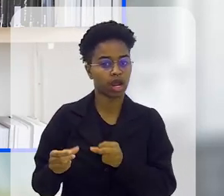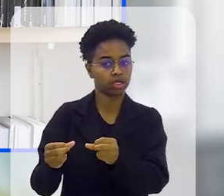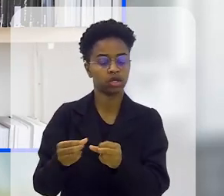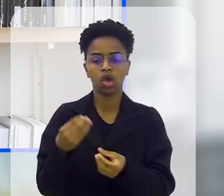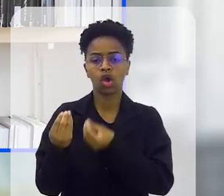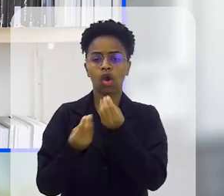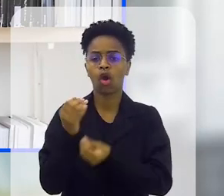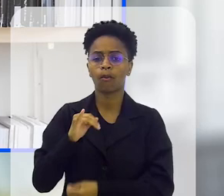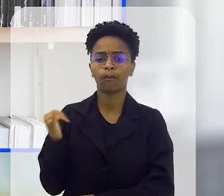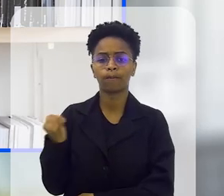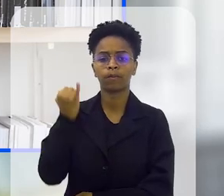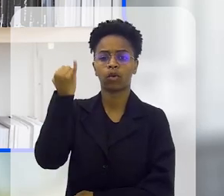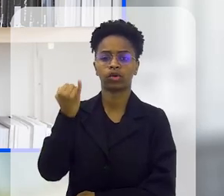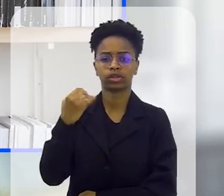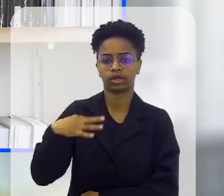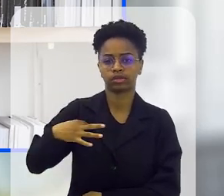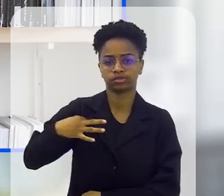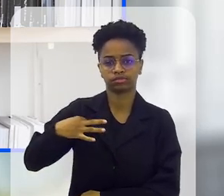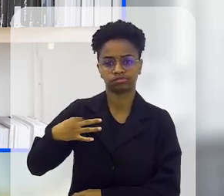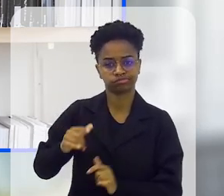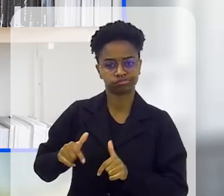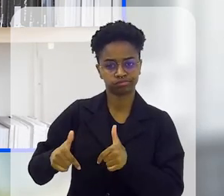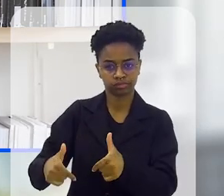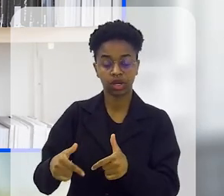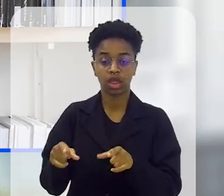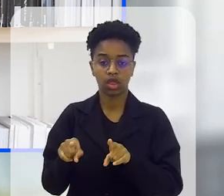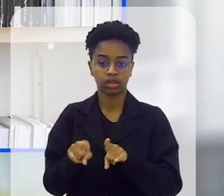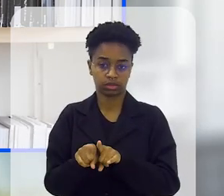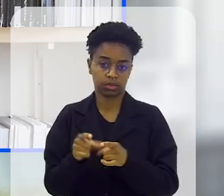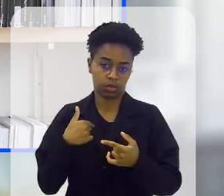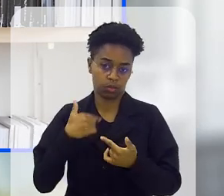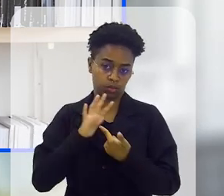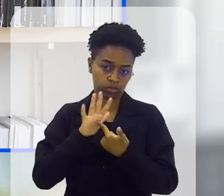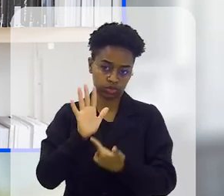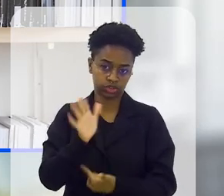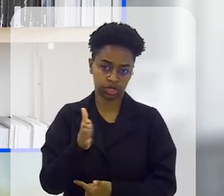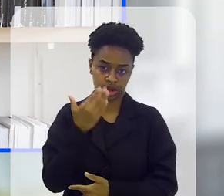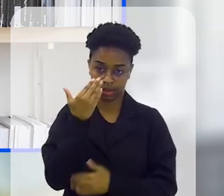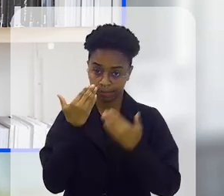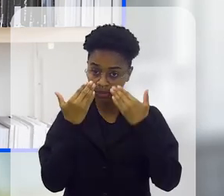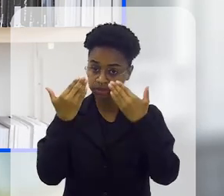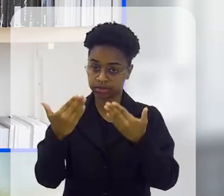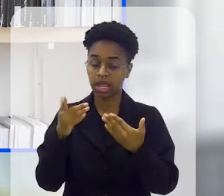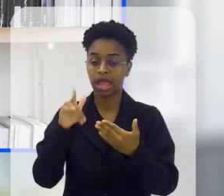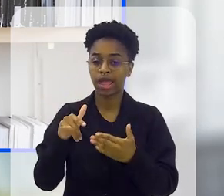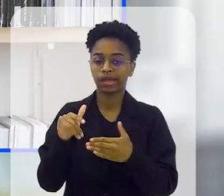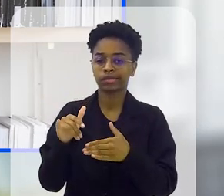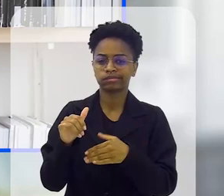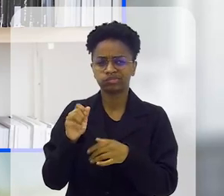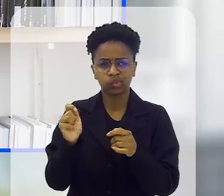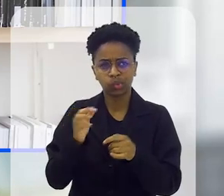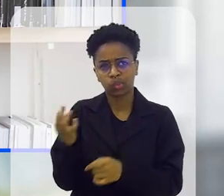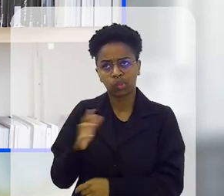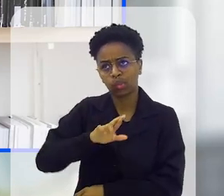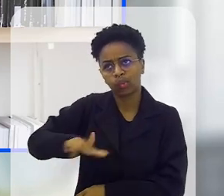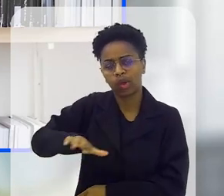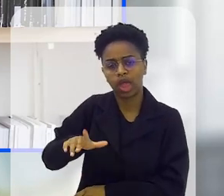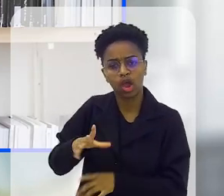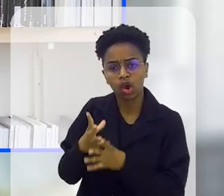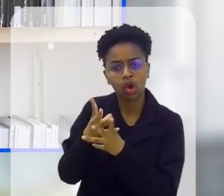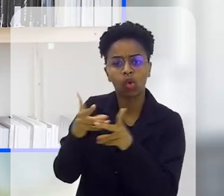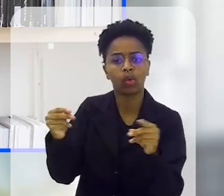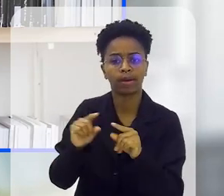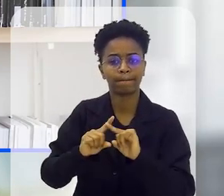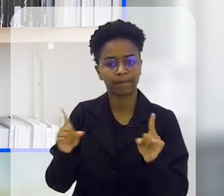Qual a importância desse voluntariado? Como eu falei na apresentação, ele não é instrumento de cura, mas ele pode ser